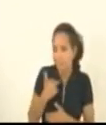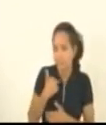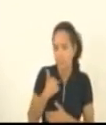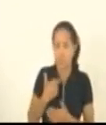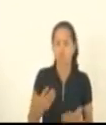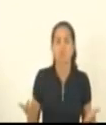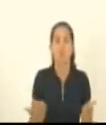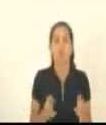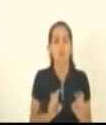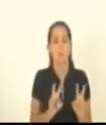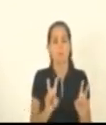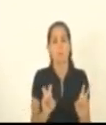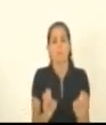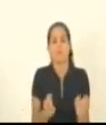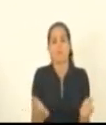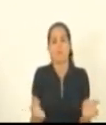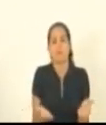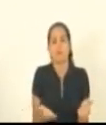momento,